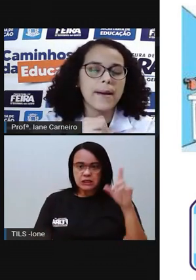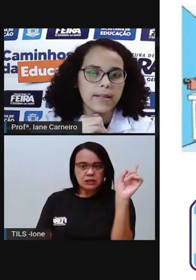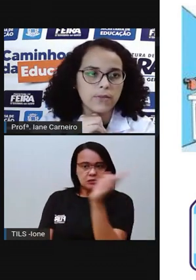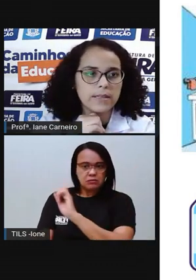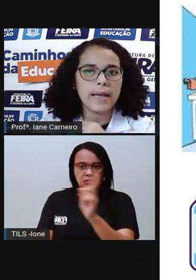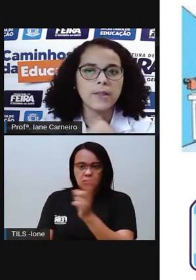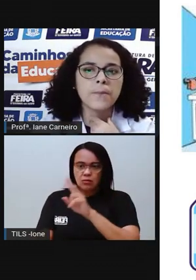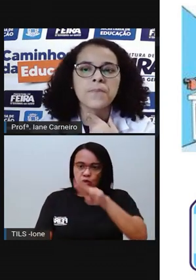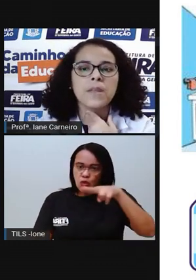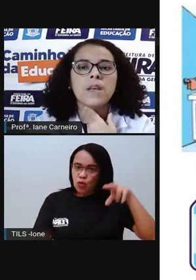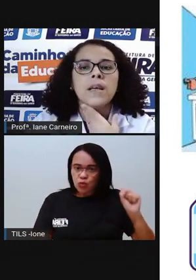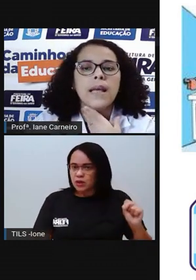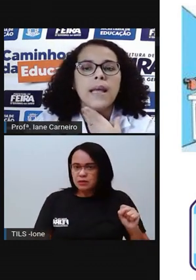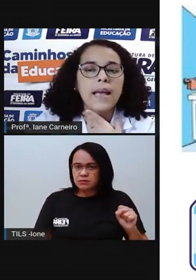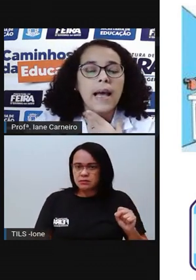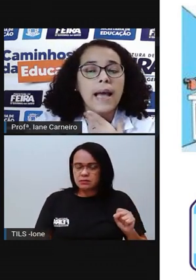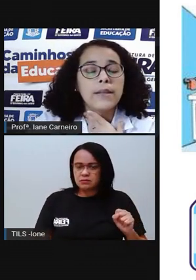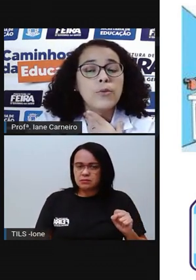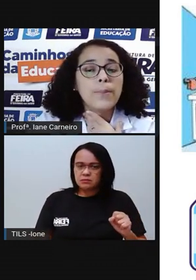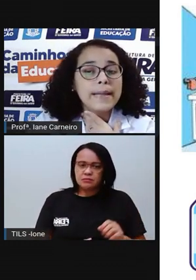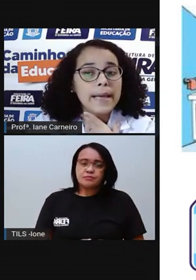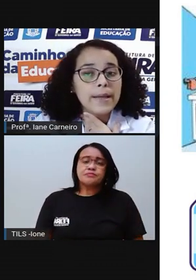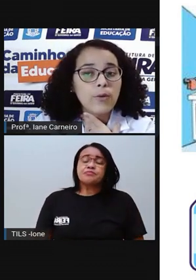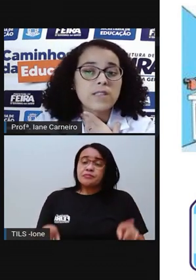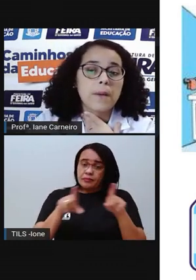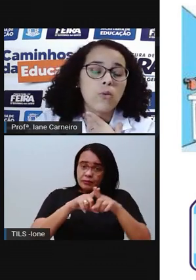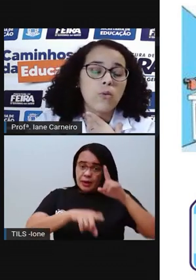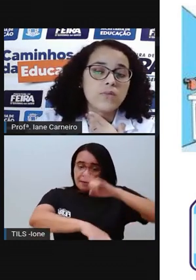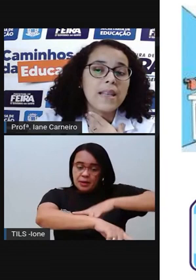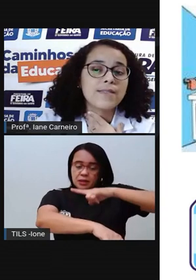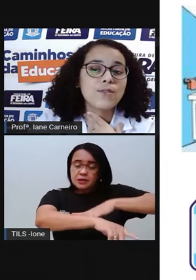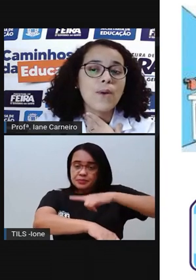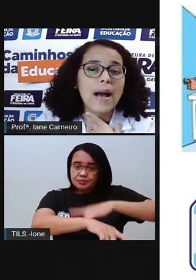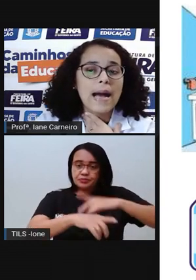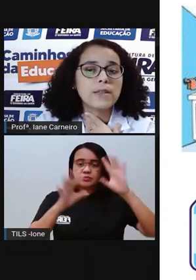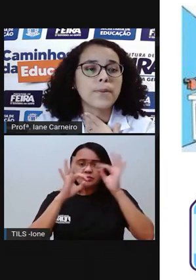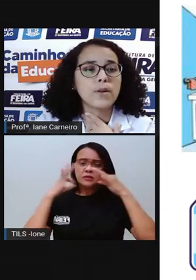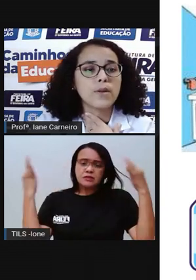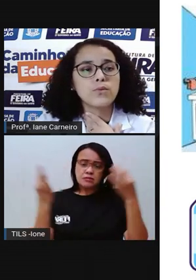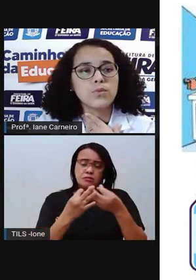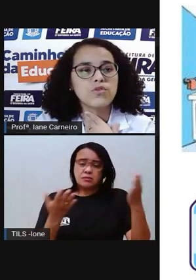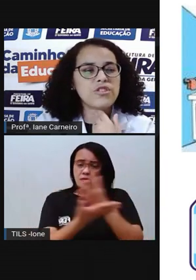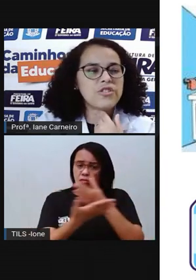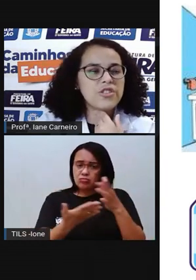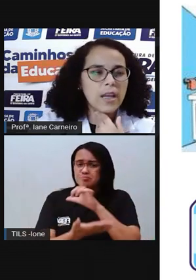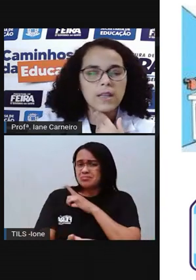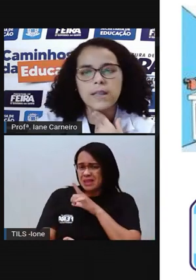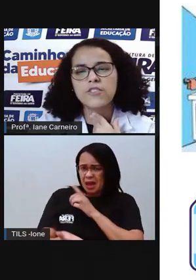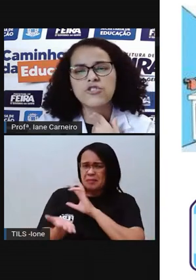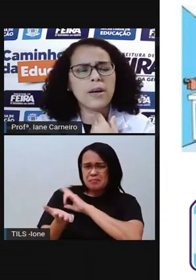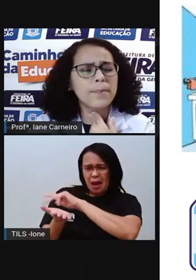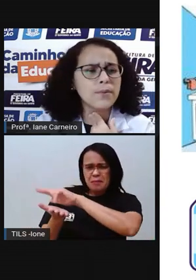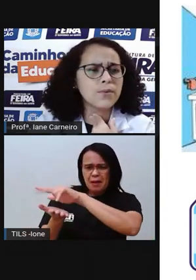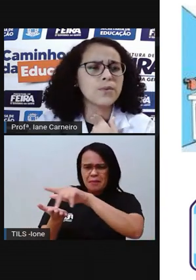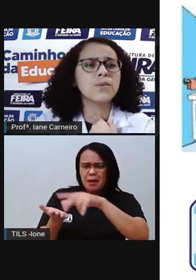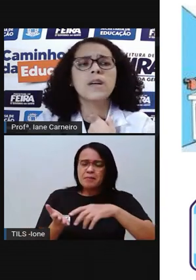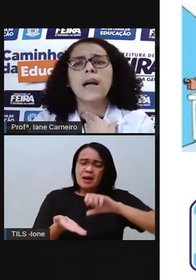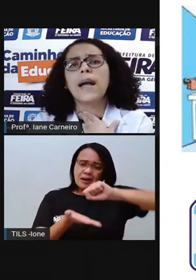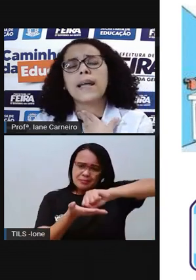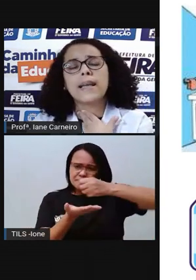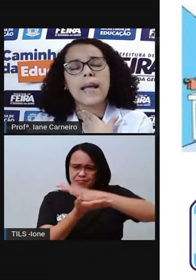aparelho, tá certo? No banheiro, algumas famílias guardam produtos de higiene, Shampoo,